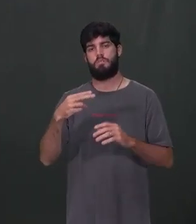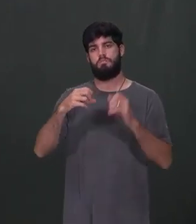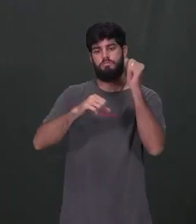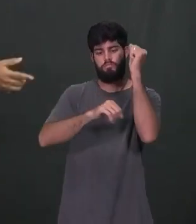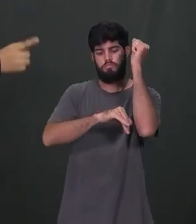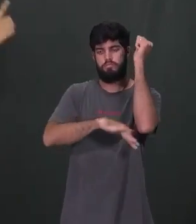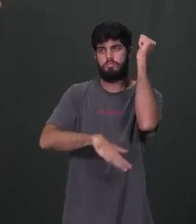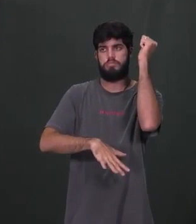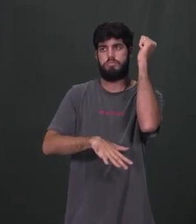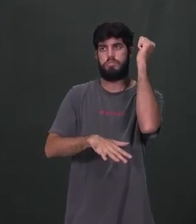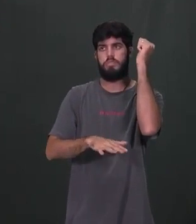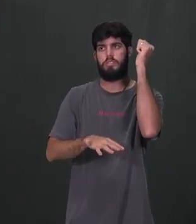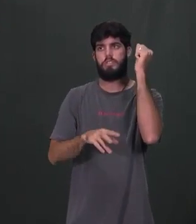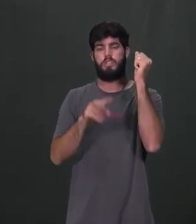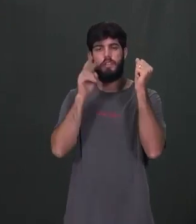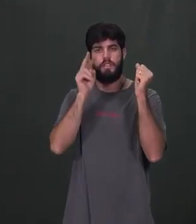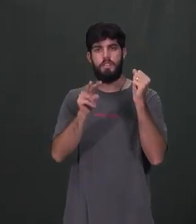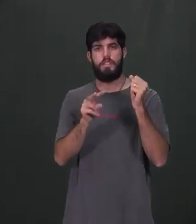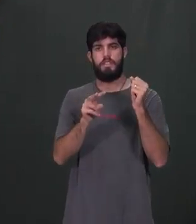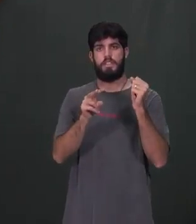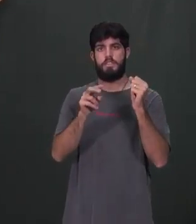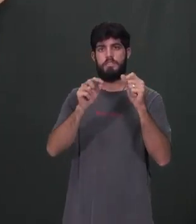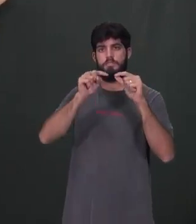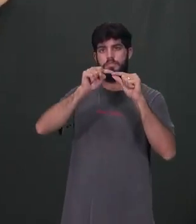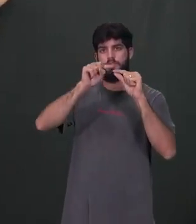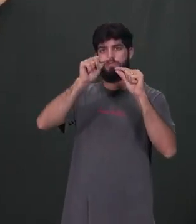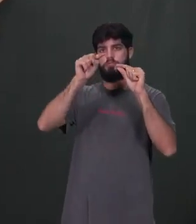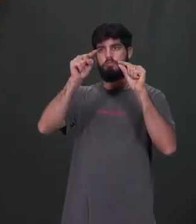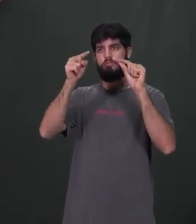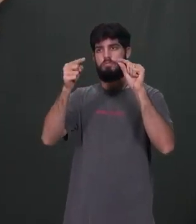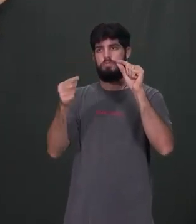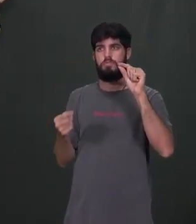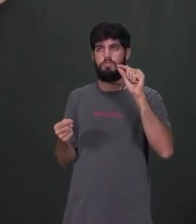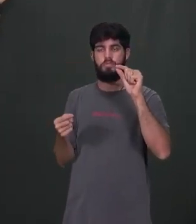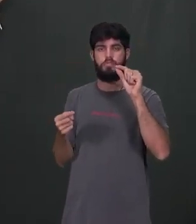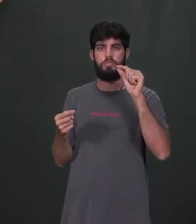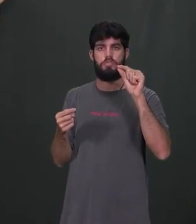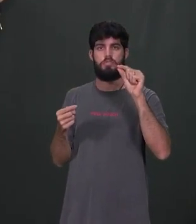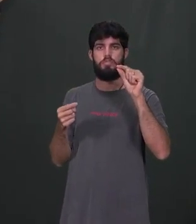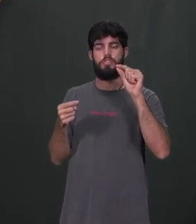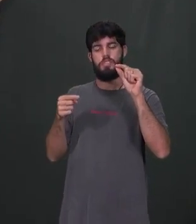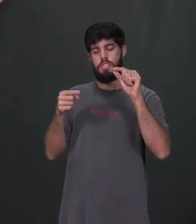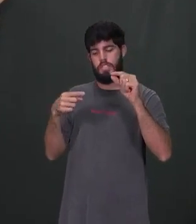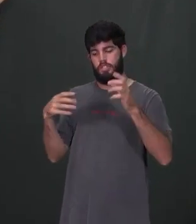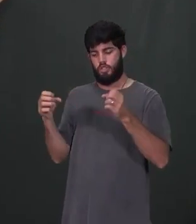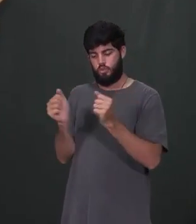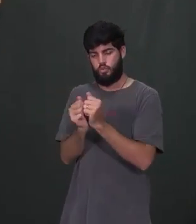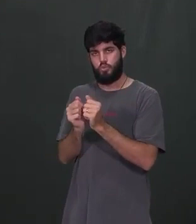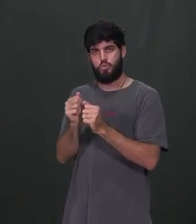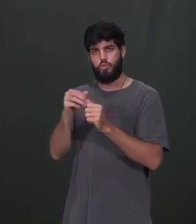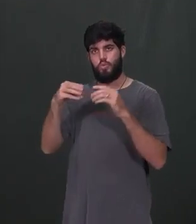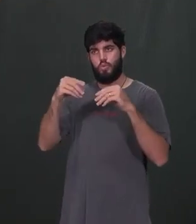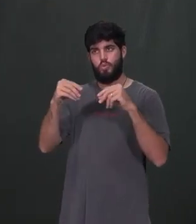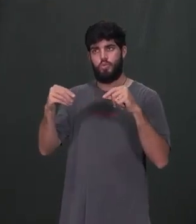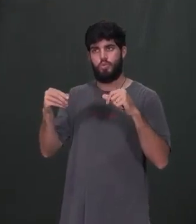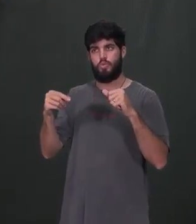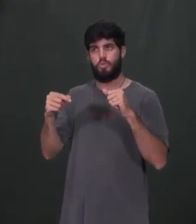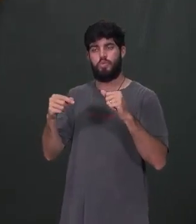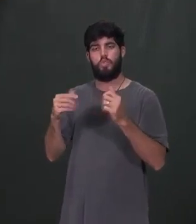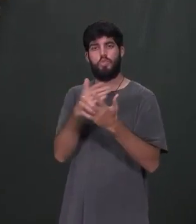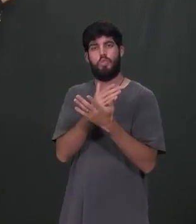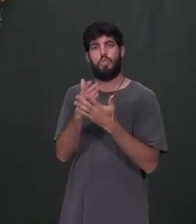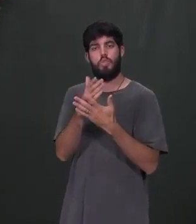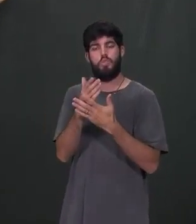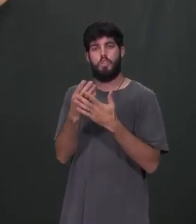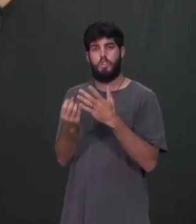ou um caule. Repara aqui. Esse caule, ele foi descendo e ele, pelo contato com a terra, por estímulos hormonais,